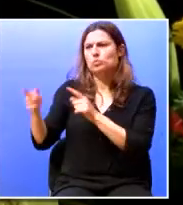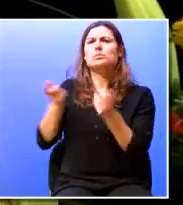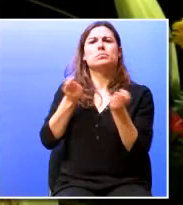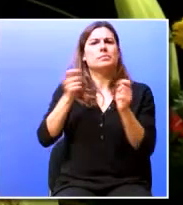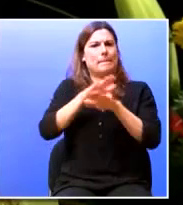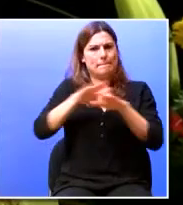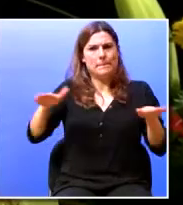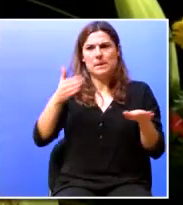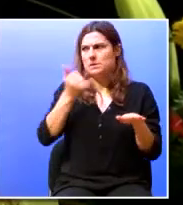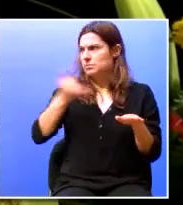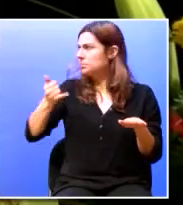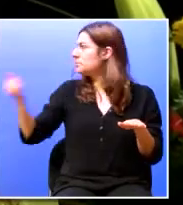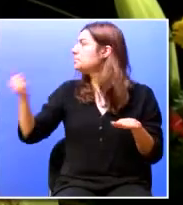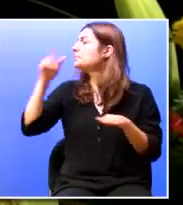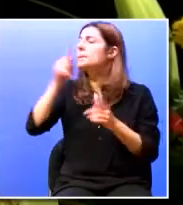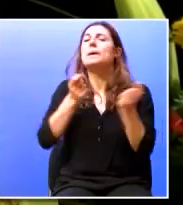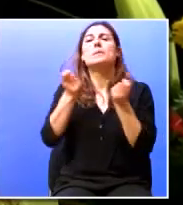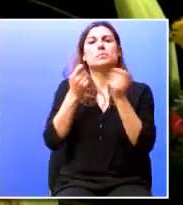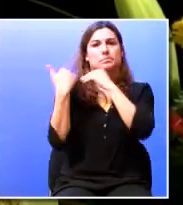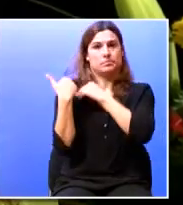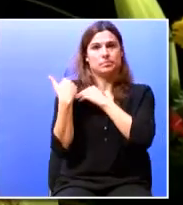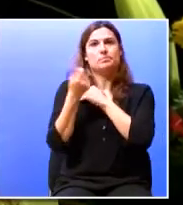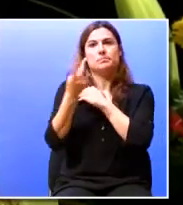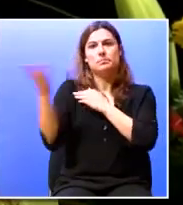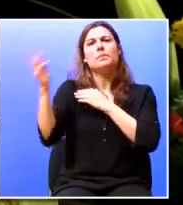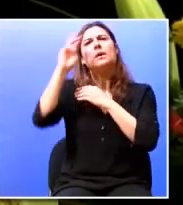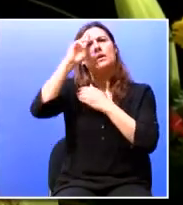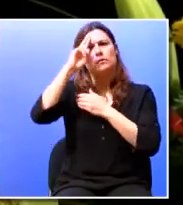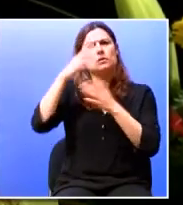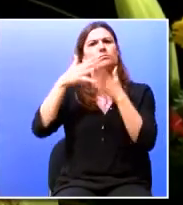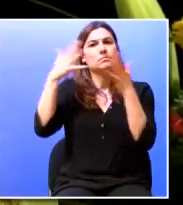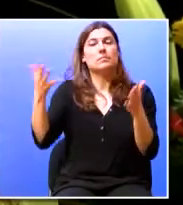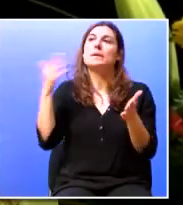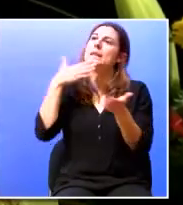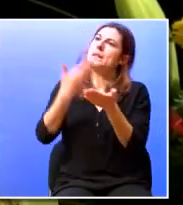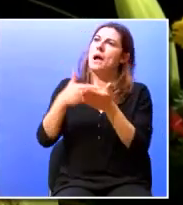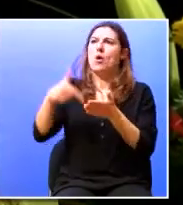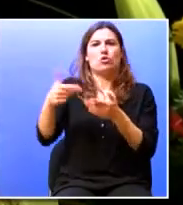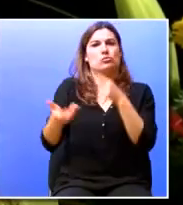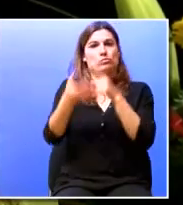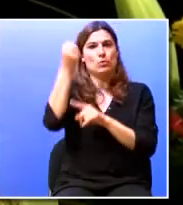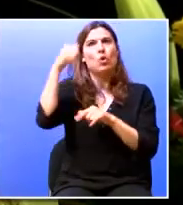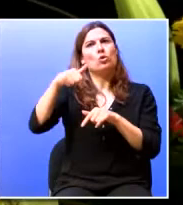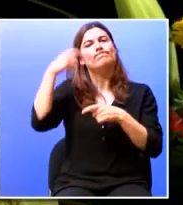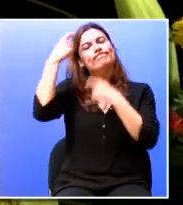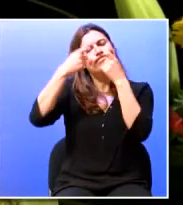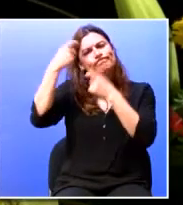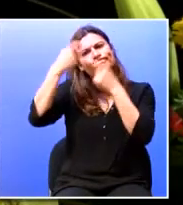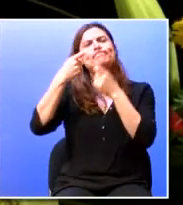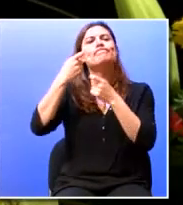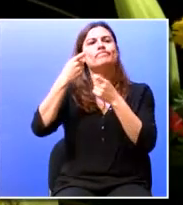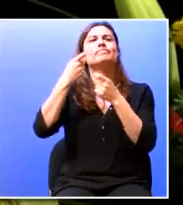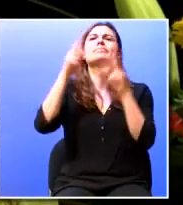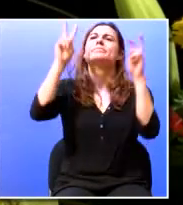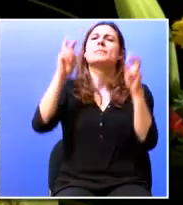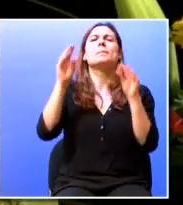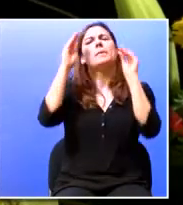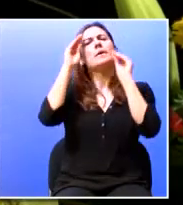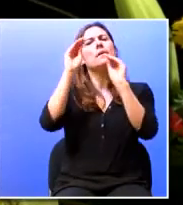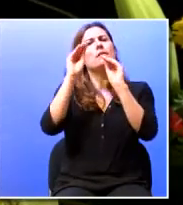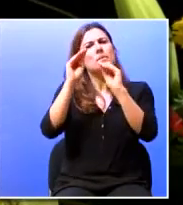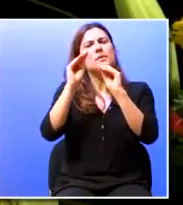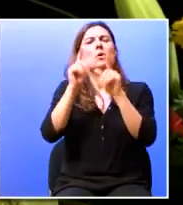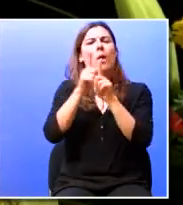e os organizadores, cujo esforço nos permite hoje desfrutar desta reflexão sobre a formação como uma